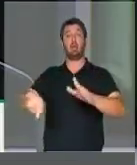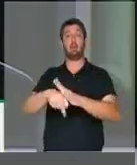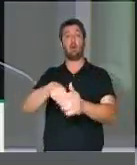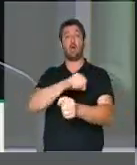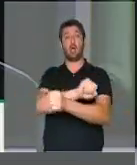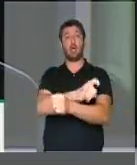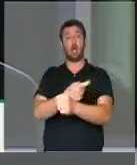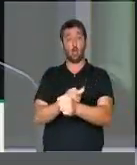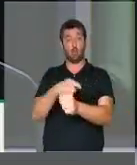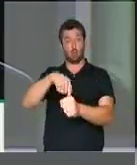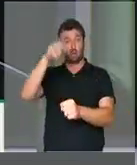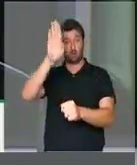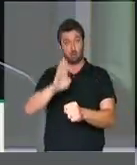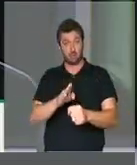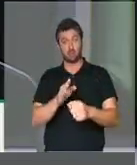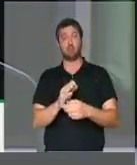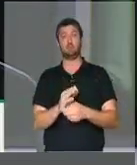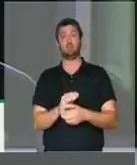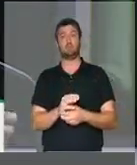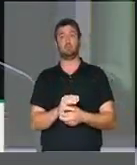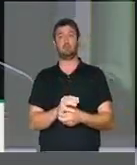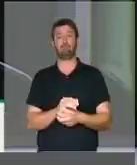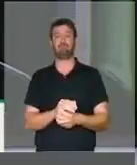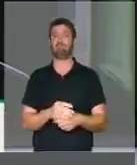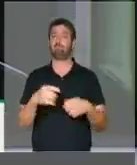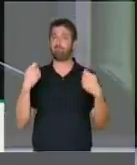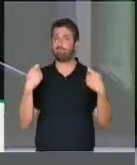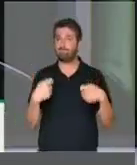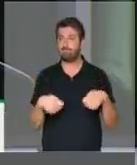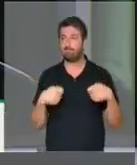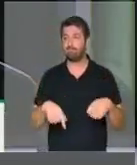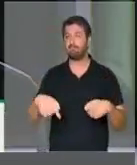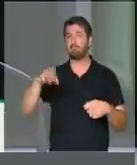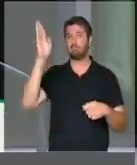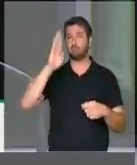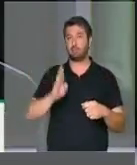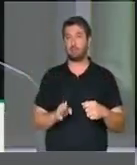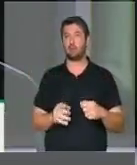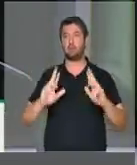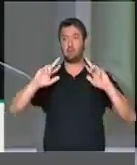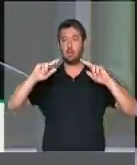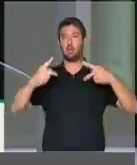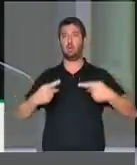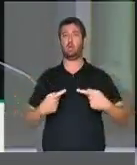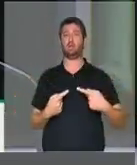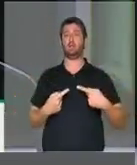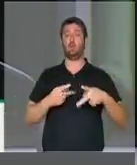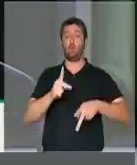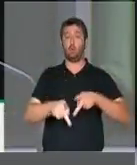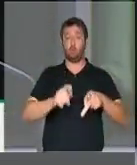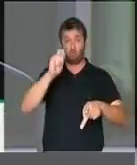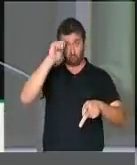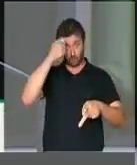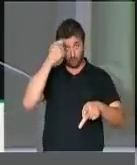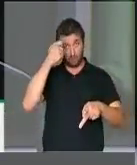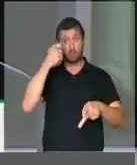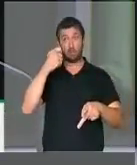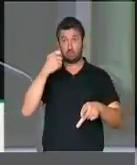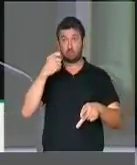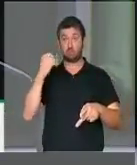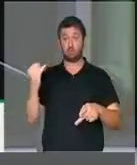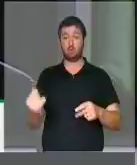quilombola neste país. Nós precisamos, senhor presidente, reconhecer que a população negra tem